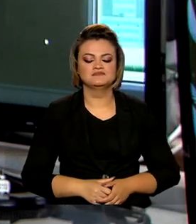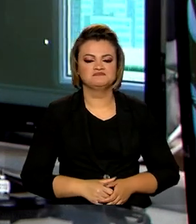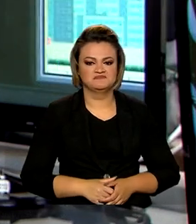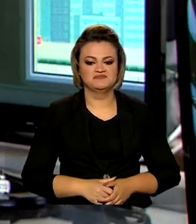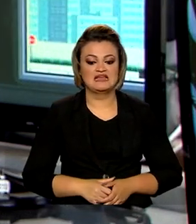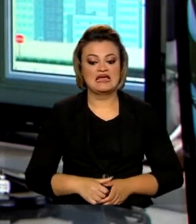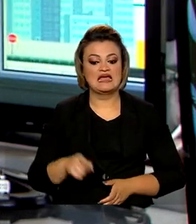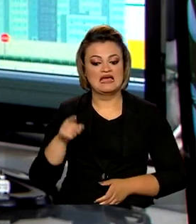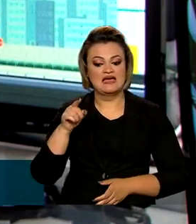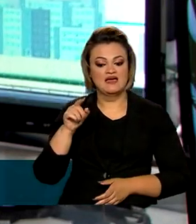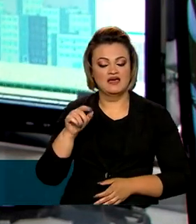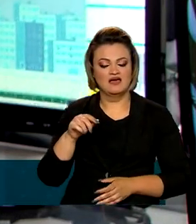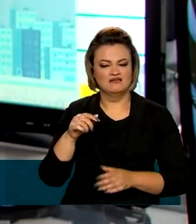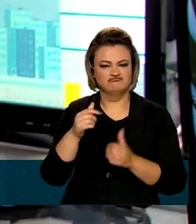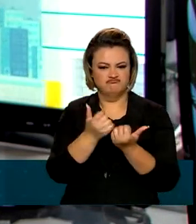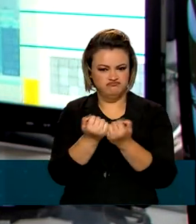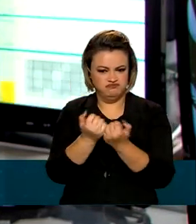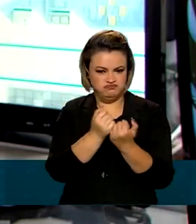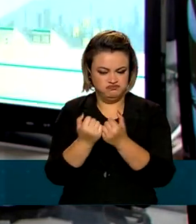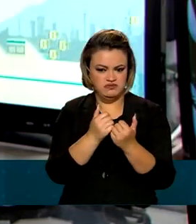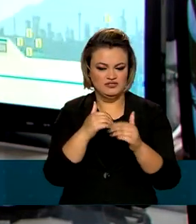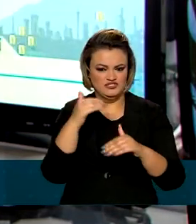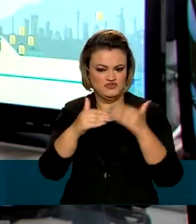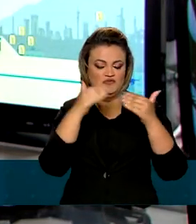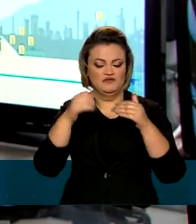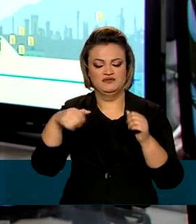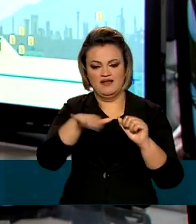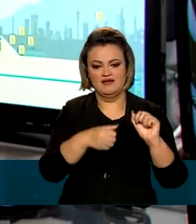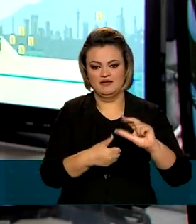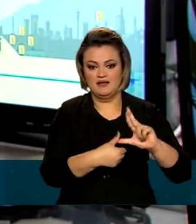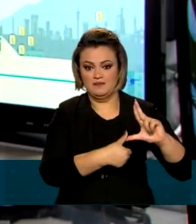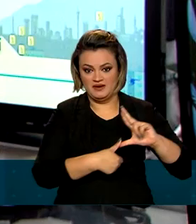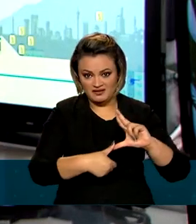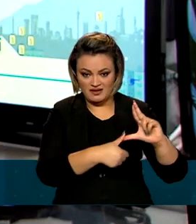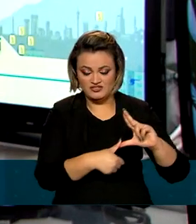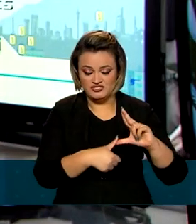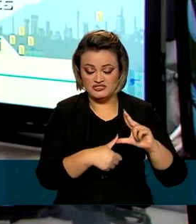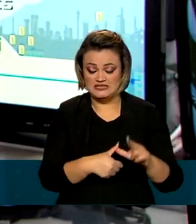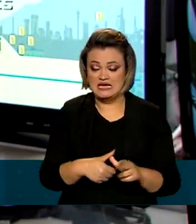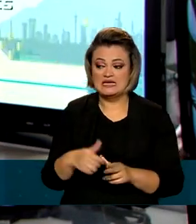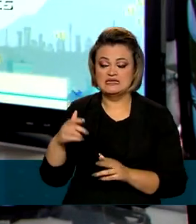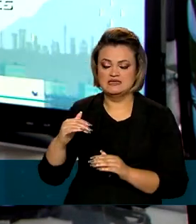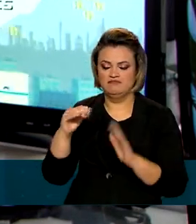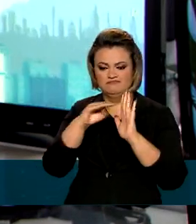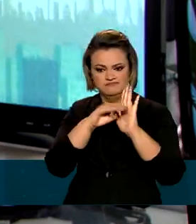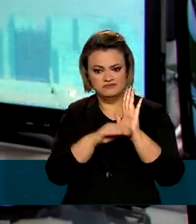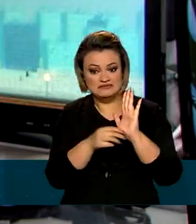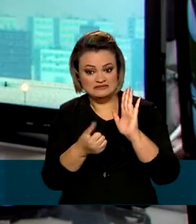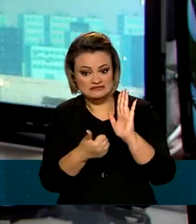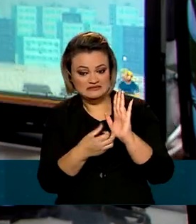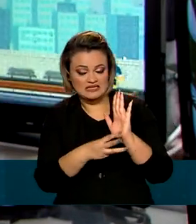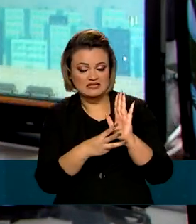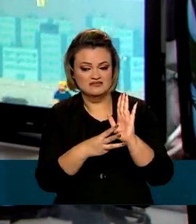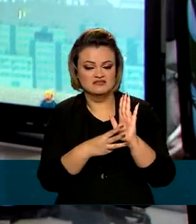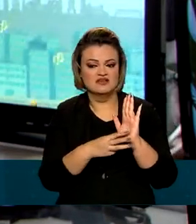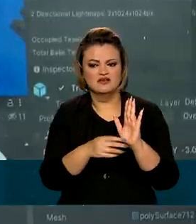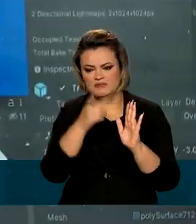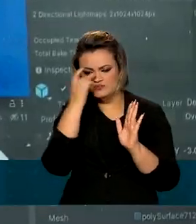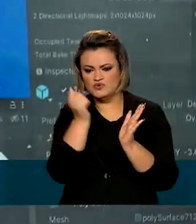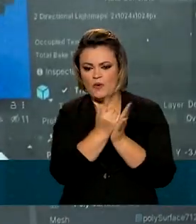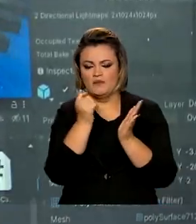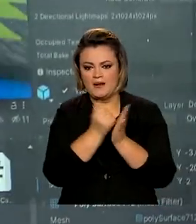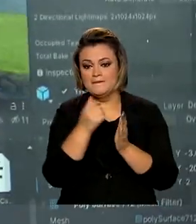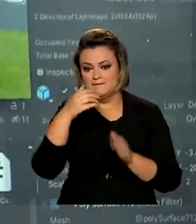Maior desenvolvedor de jogos digitais da América Latina e 13º no ranking mundial em consumo de jogos,